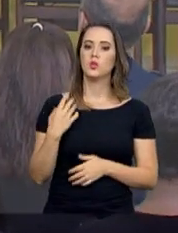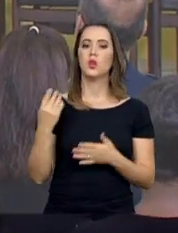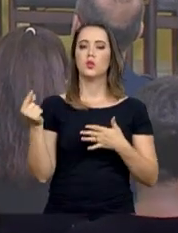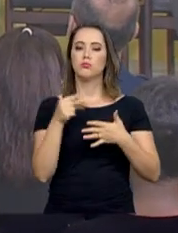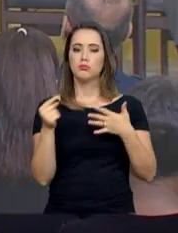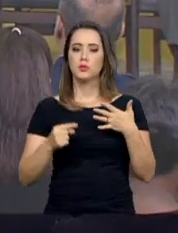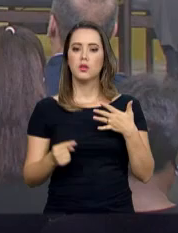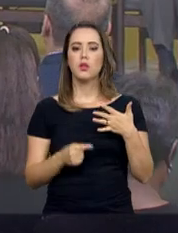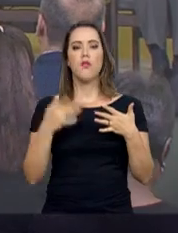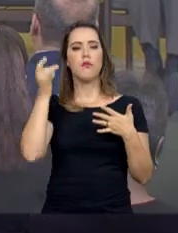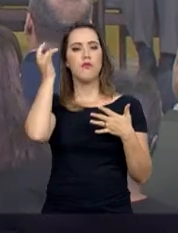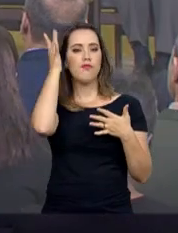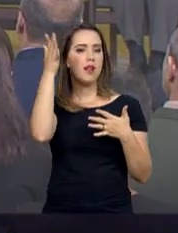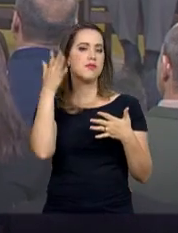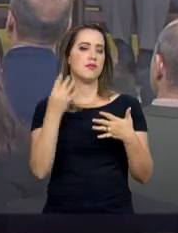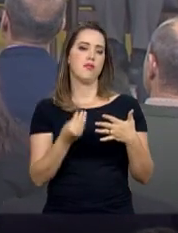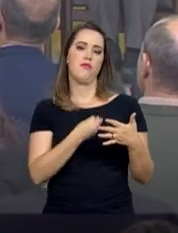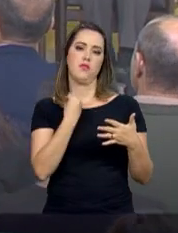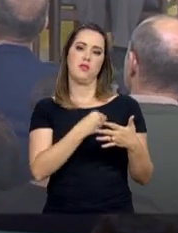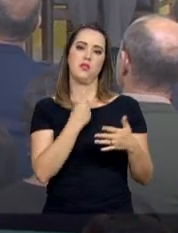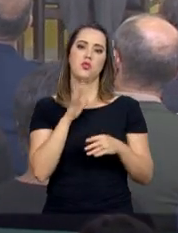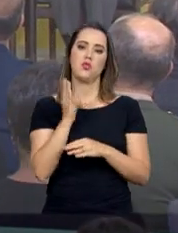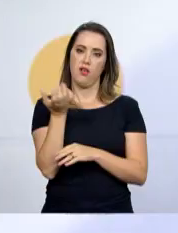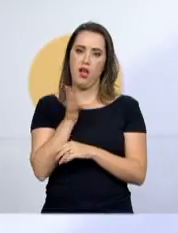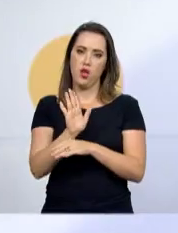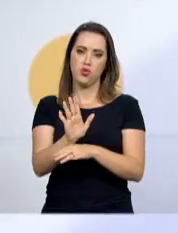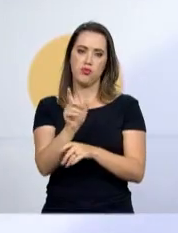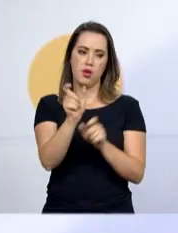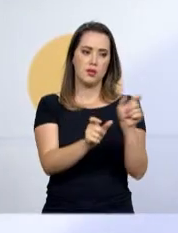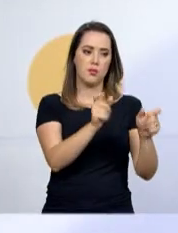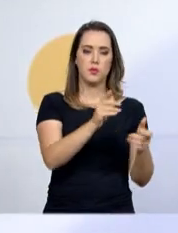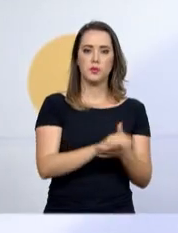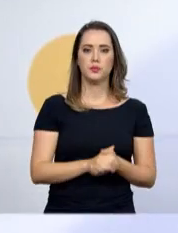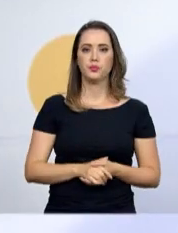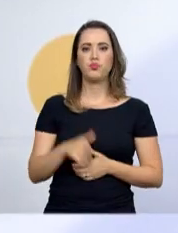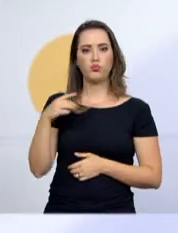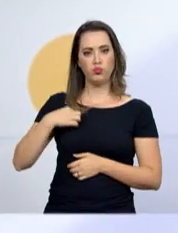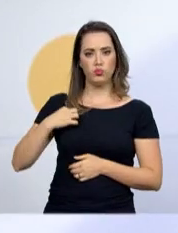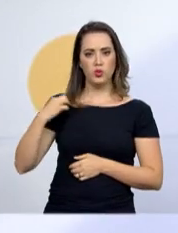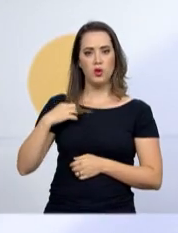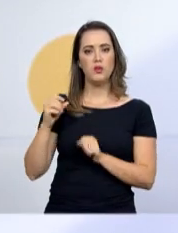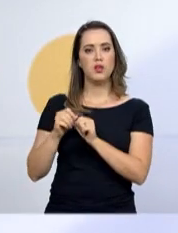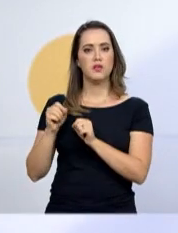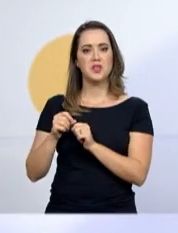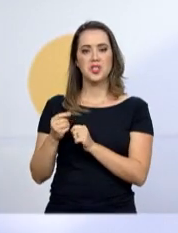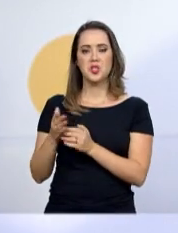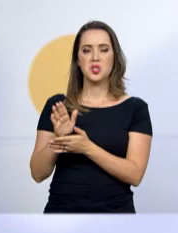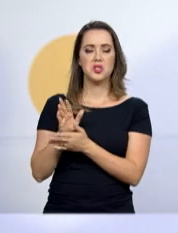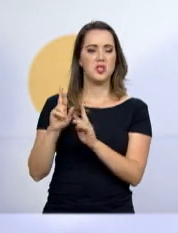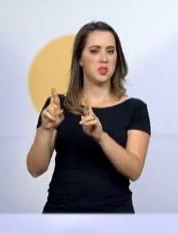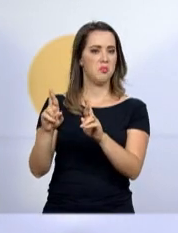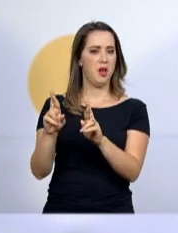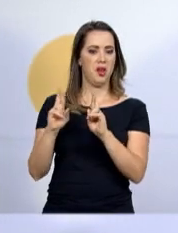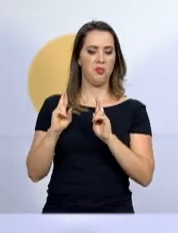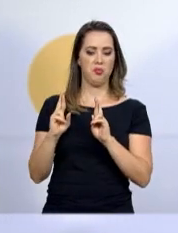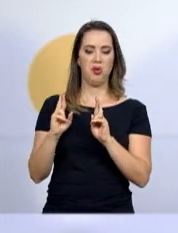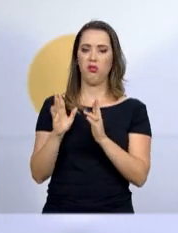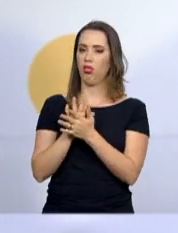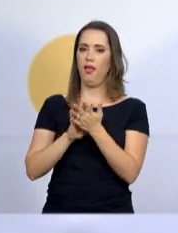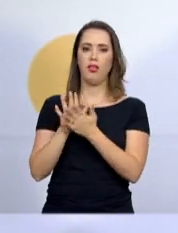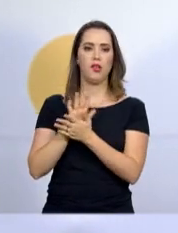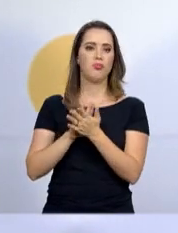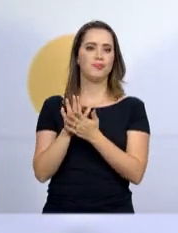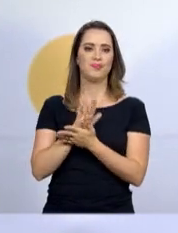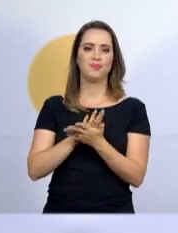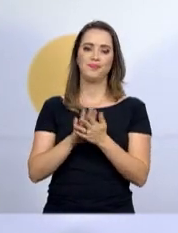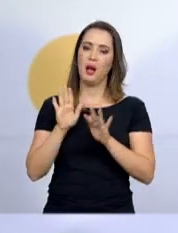medidas que facilitem o trabalho de quem quer ajudar o próximo. O voluntário faz, não é? Sem esperar nada em troca. Aliás, muitas e muitas